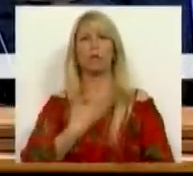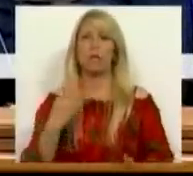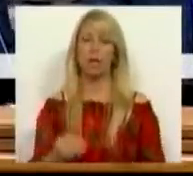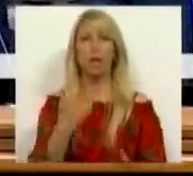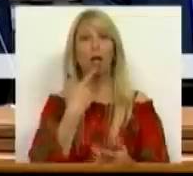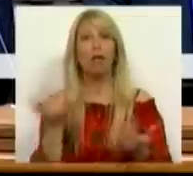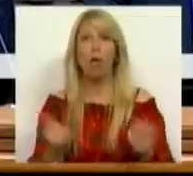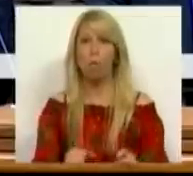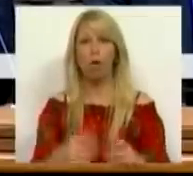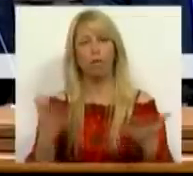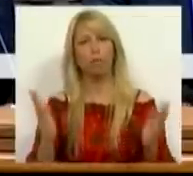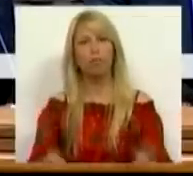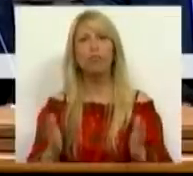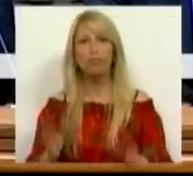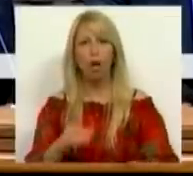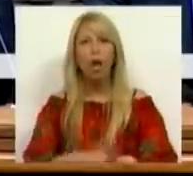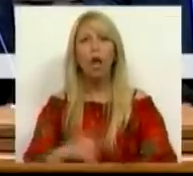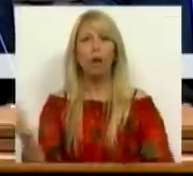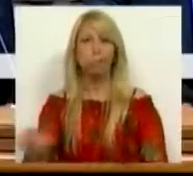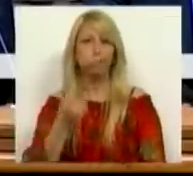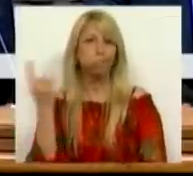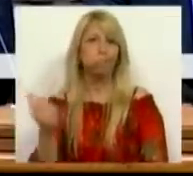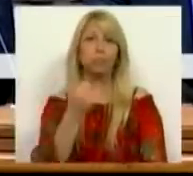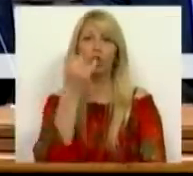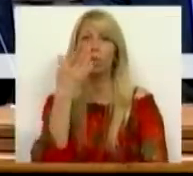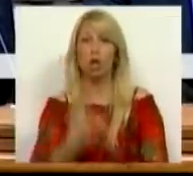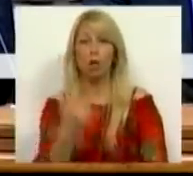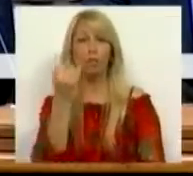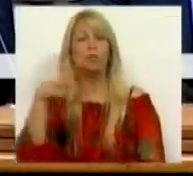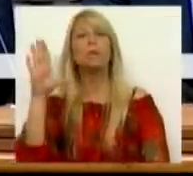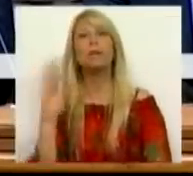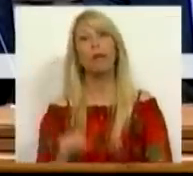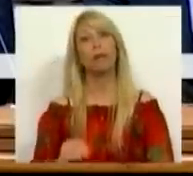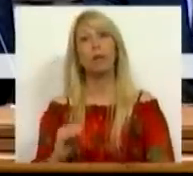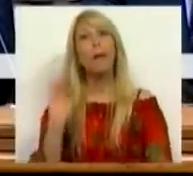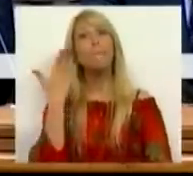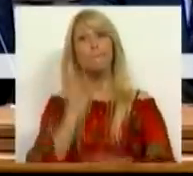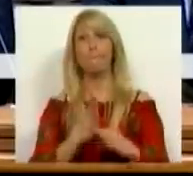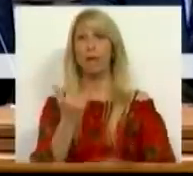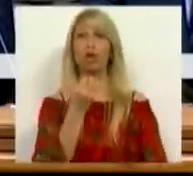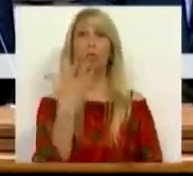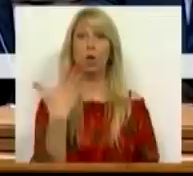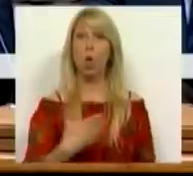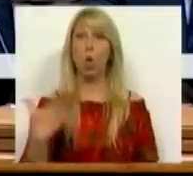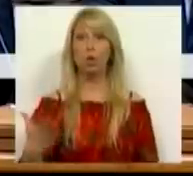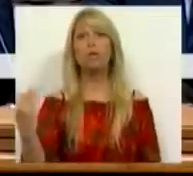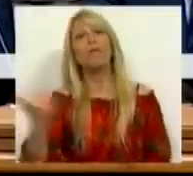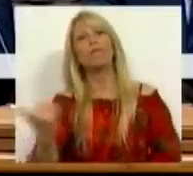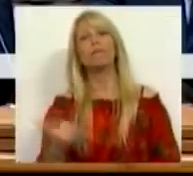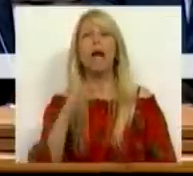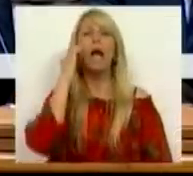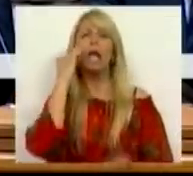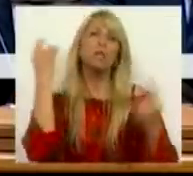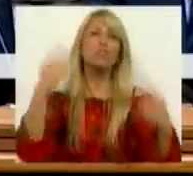depois de ter andado em 2009, 2010 e a primeira parte de 2011, a fingir que a crise era